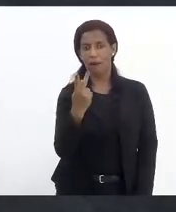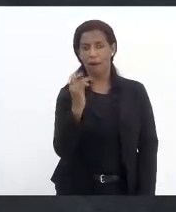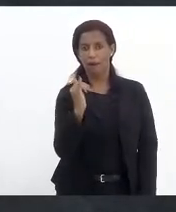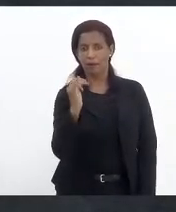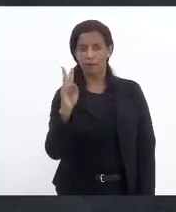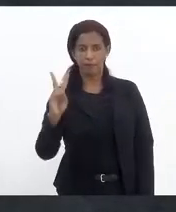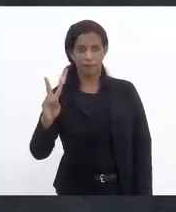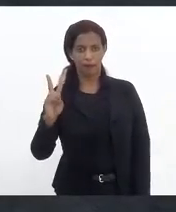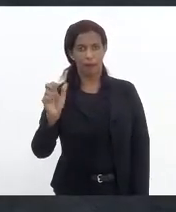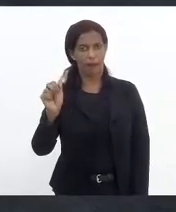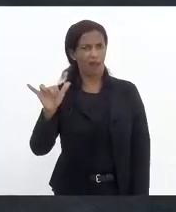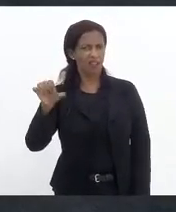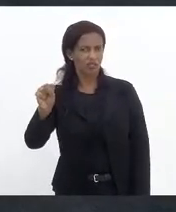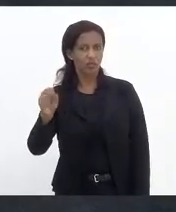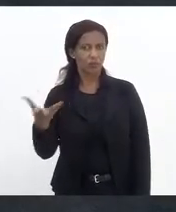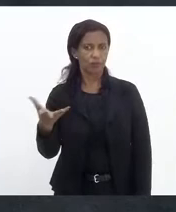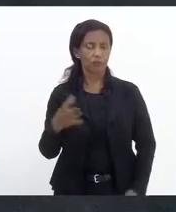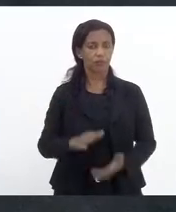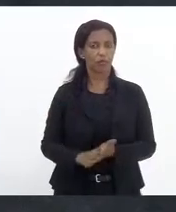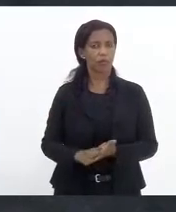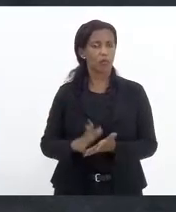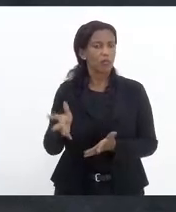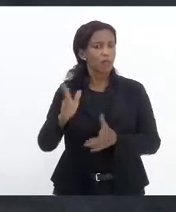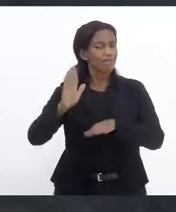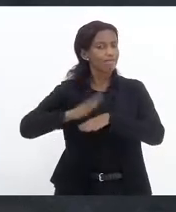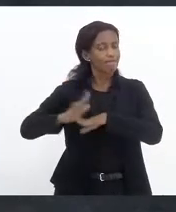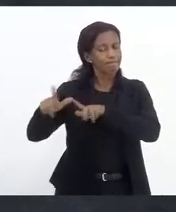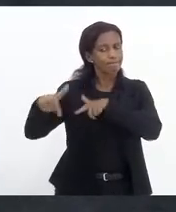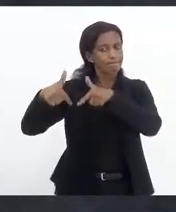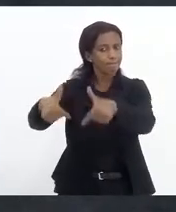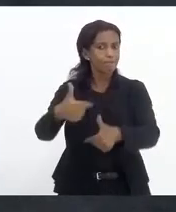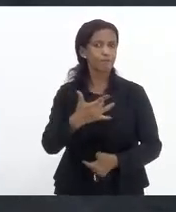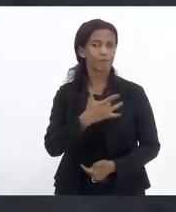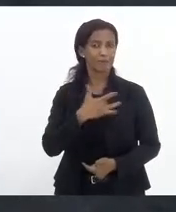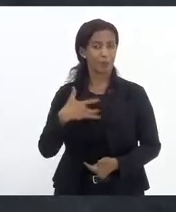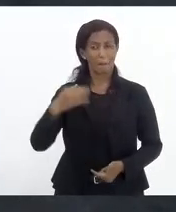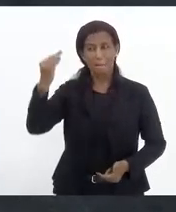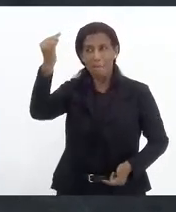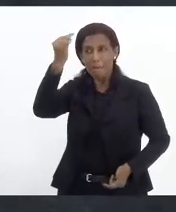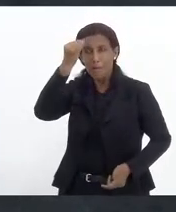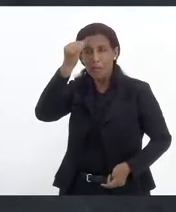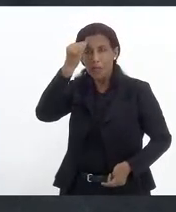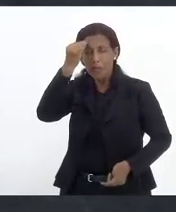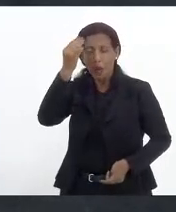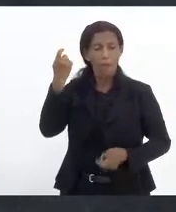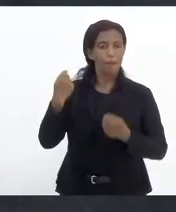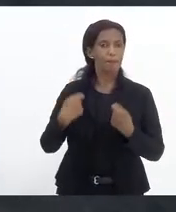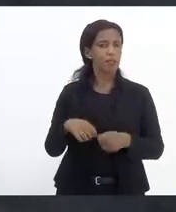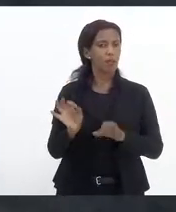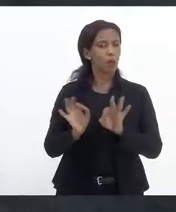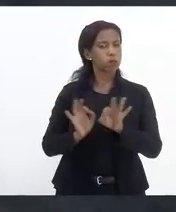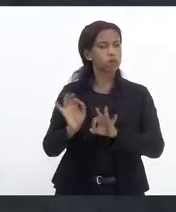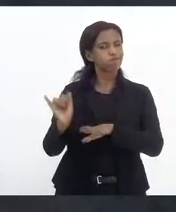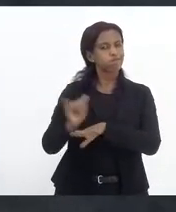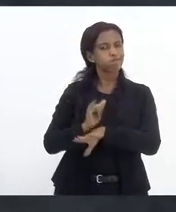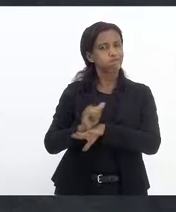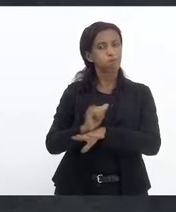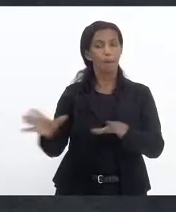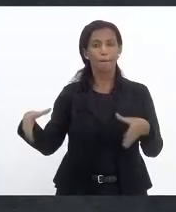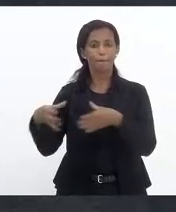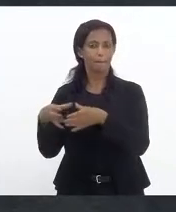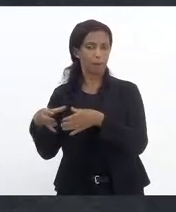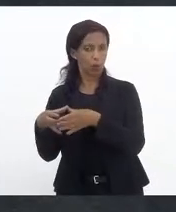nesse sentido, é fundamental que ações de saúde mental sejam feitas para esse grupo.